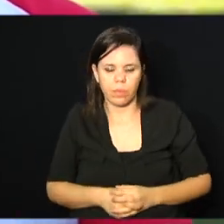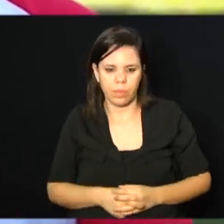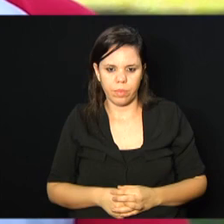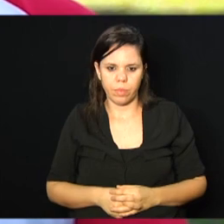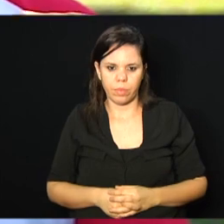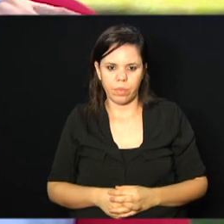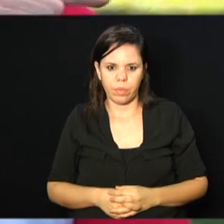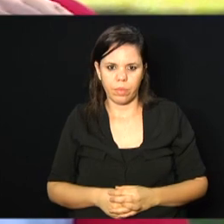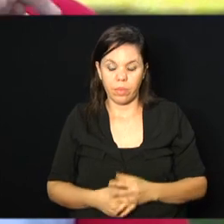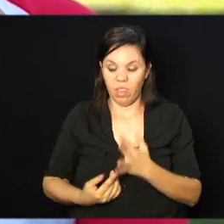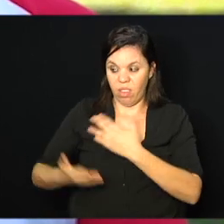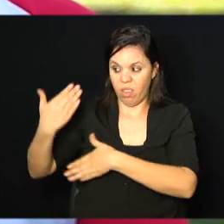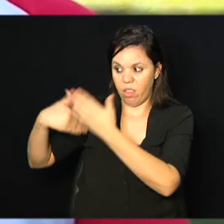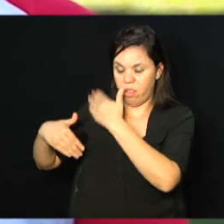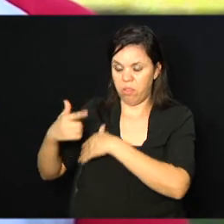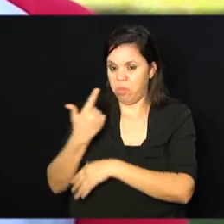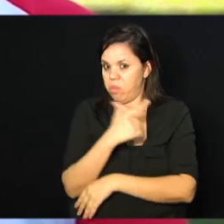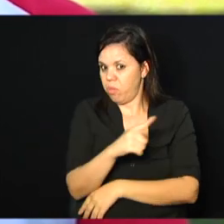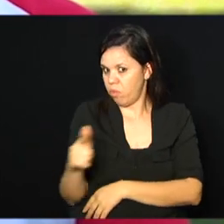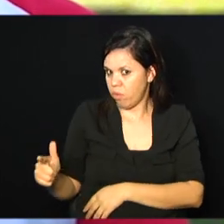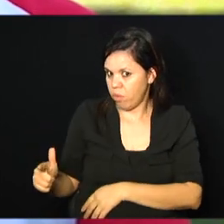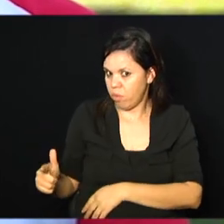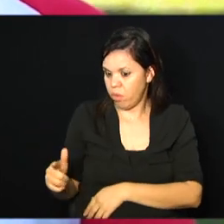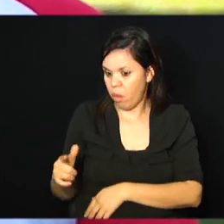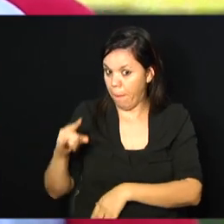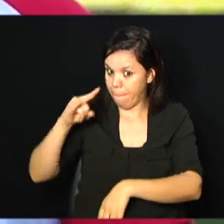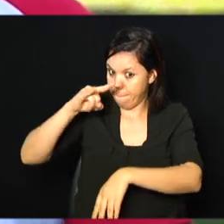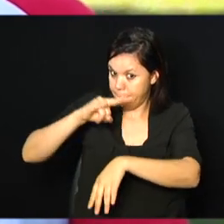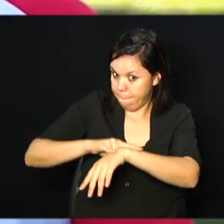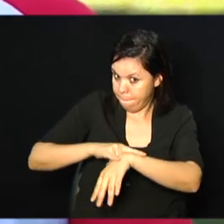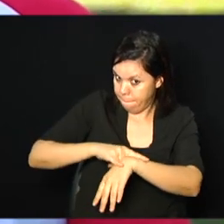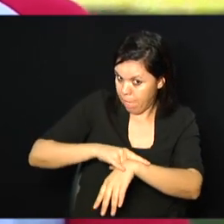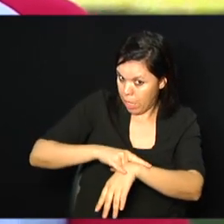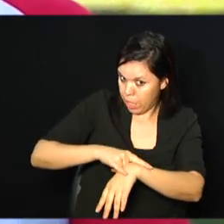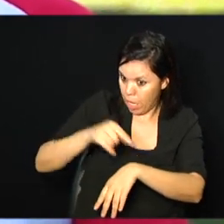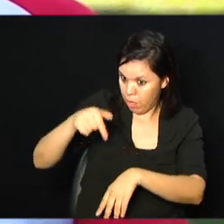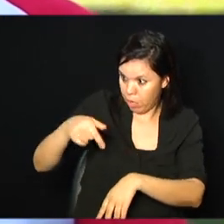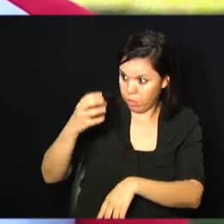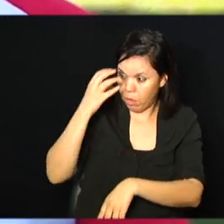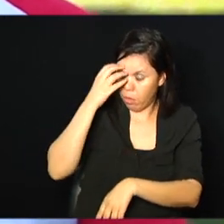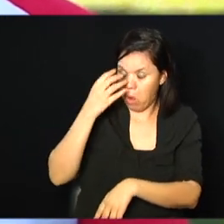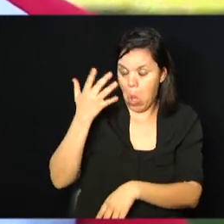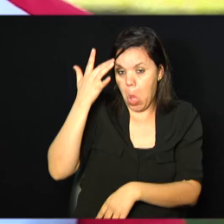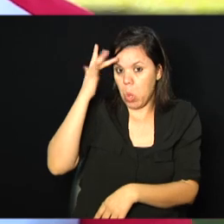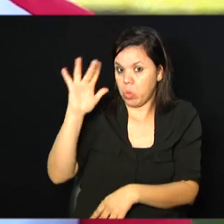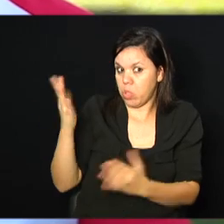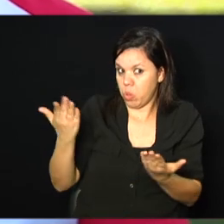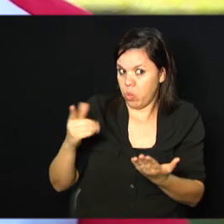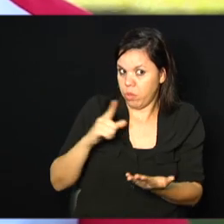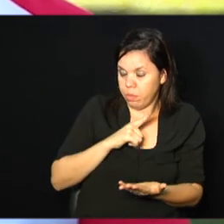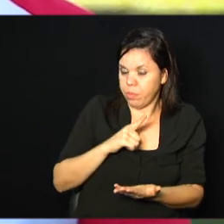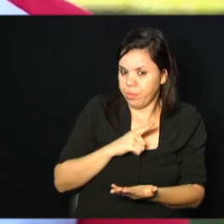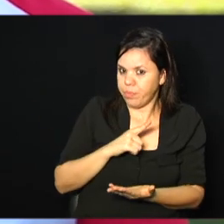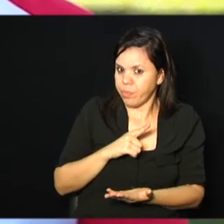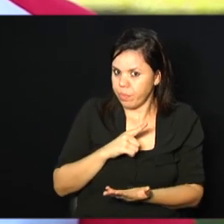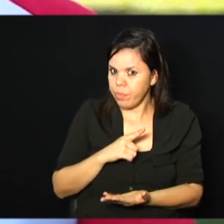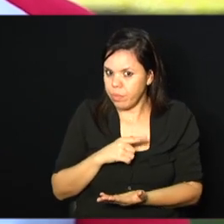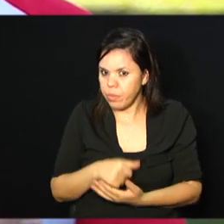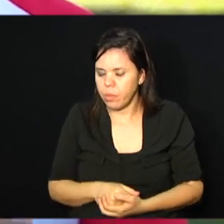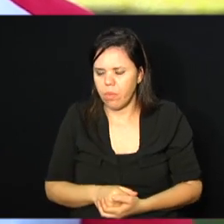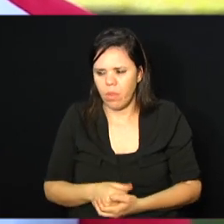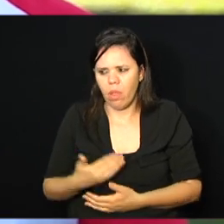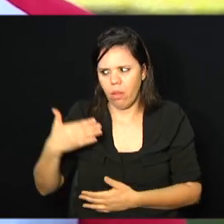atrás não tinha nenhum banheiro inclusivo aqui no Taquarau. Eu não sei se hoje tem. Não sei se hoje tem. Mas há um bom tempo,